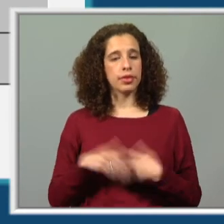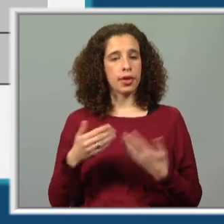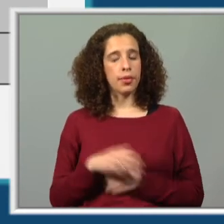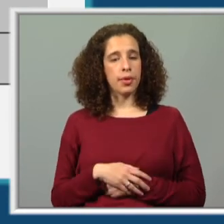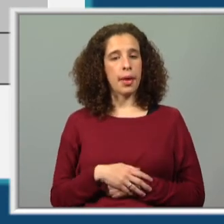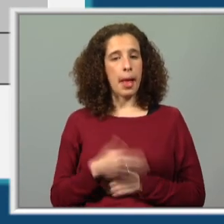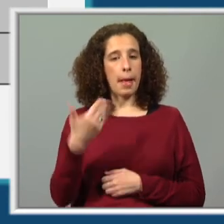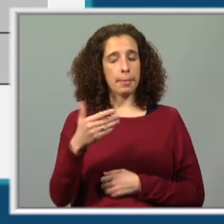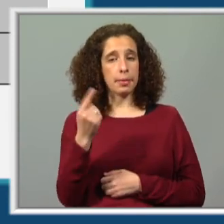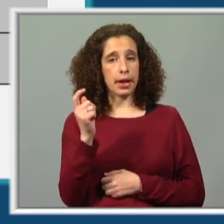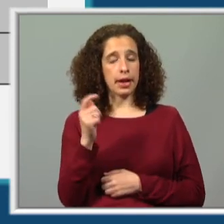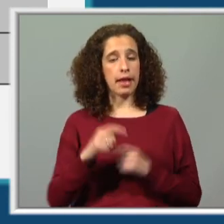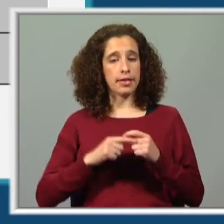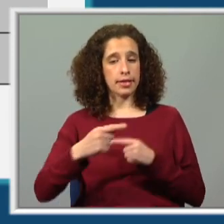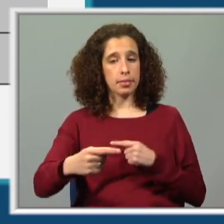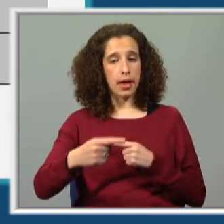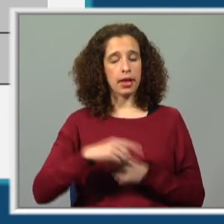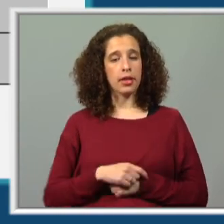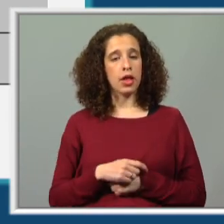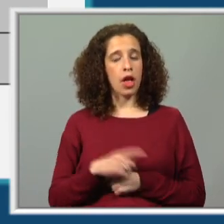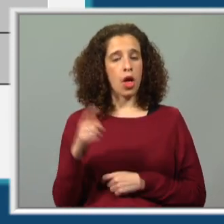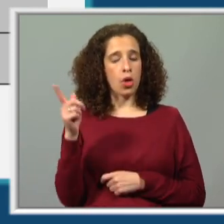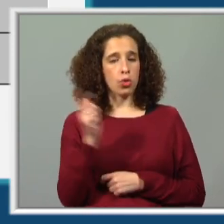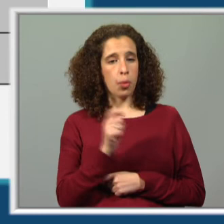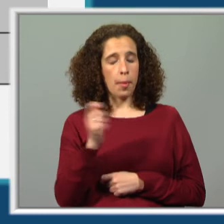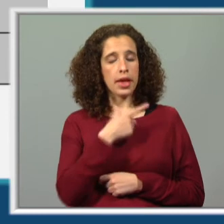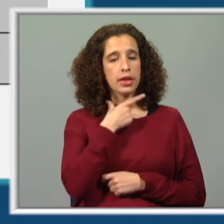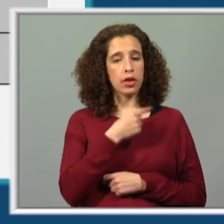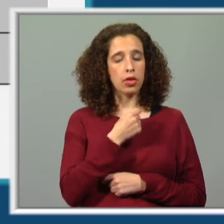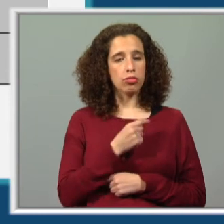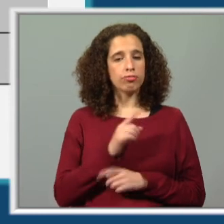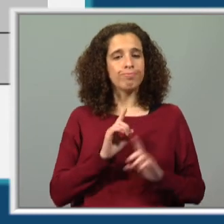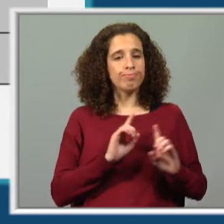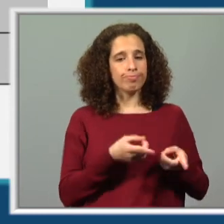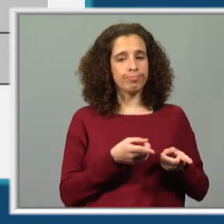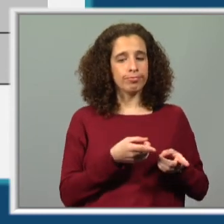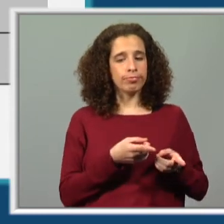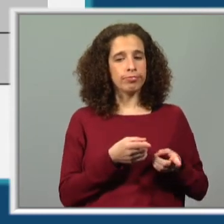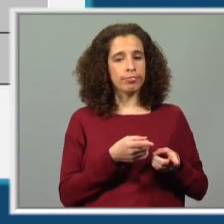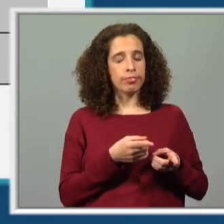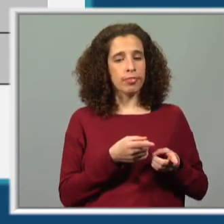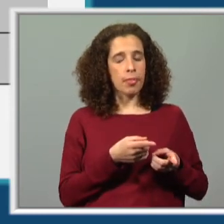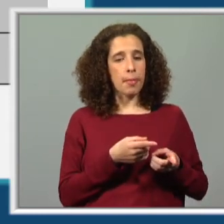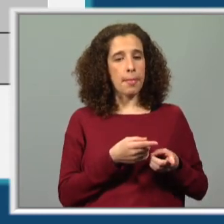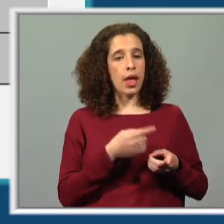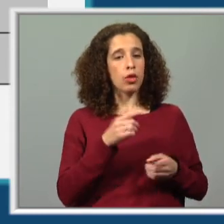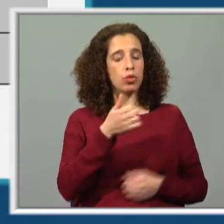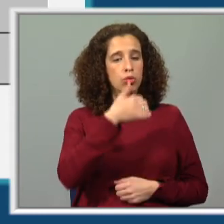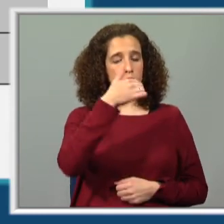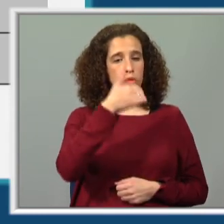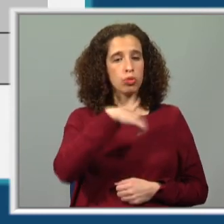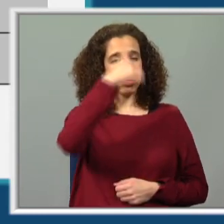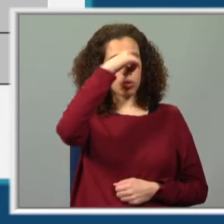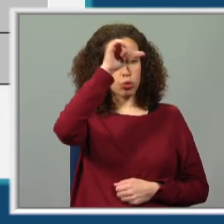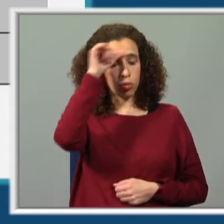então, a primeira semana do mês de agosto iria iniciar no dia da semana que era domingo, no